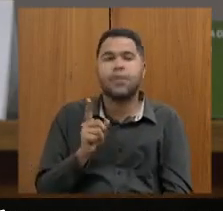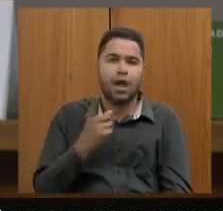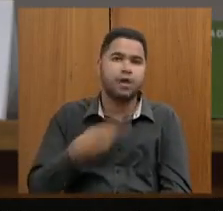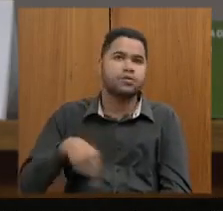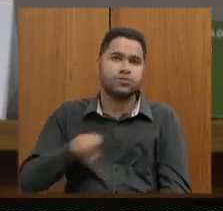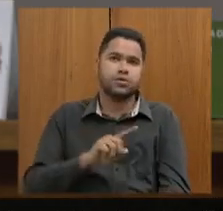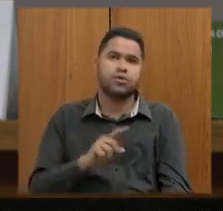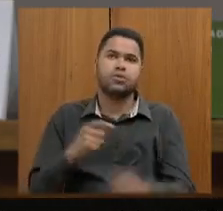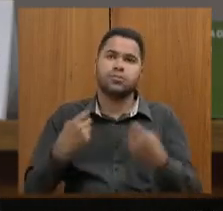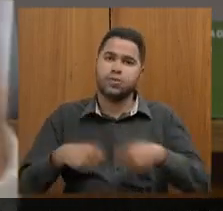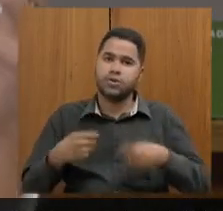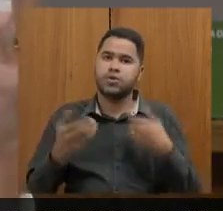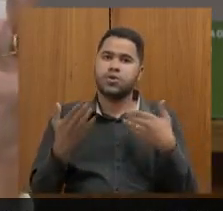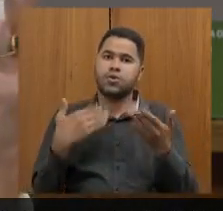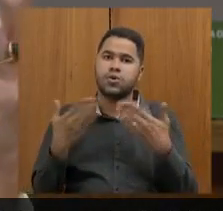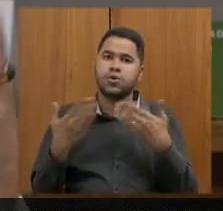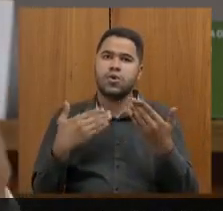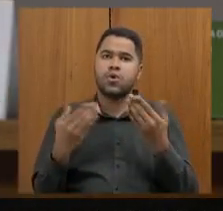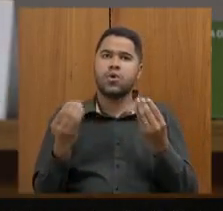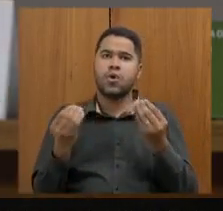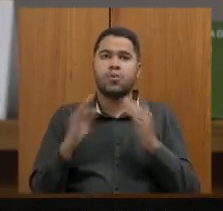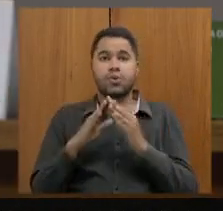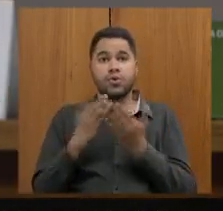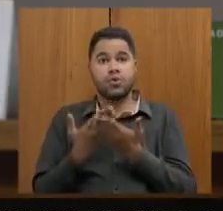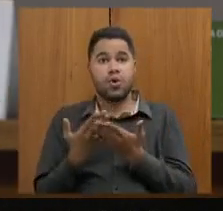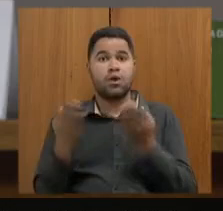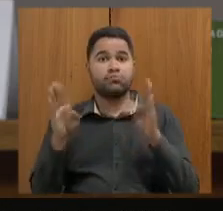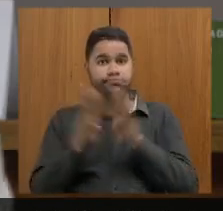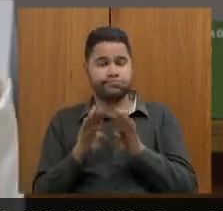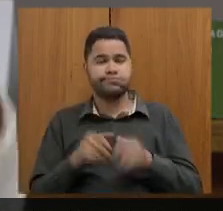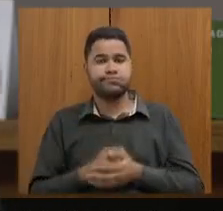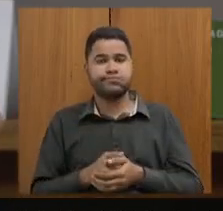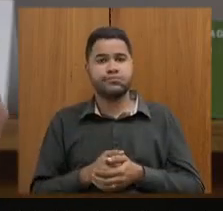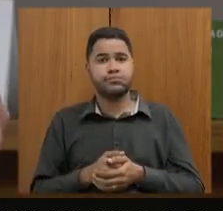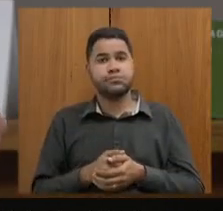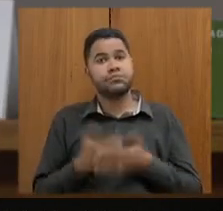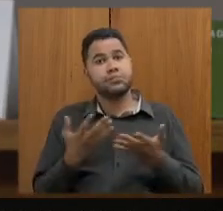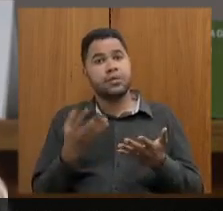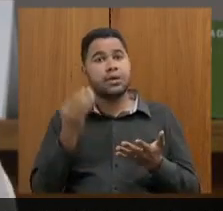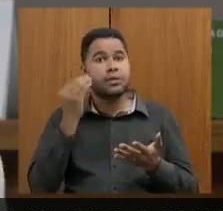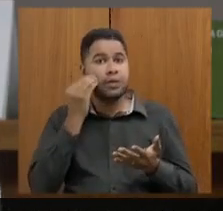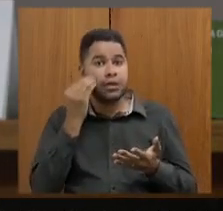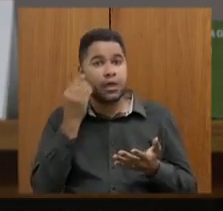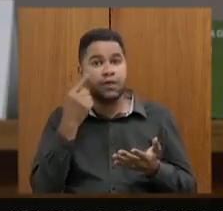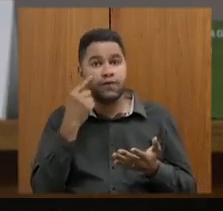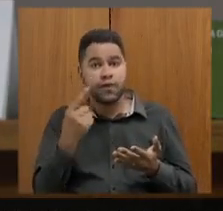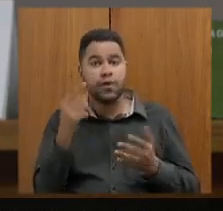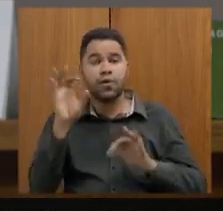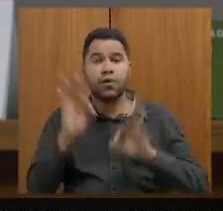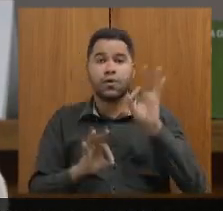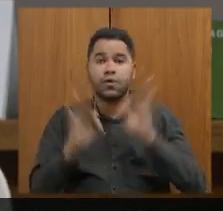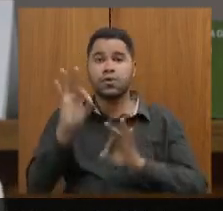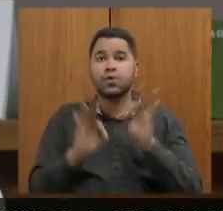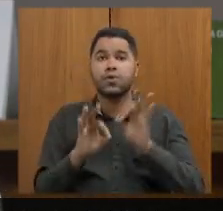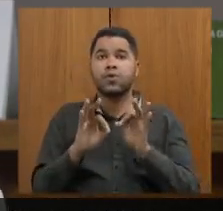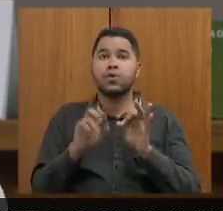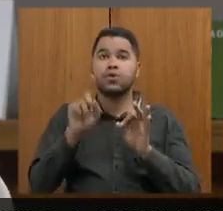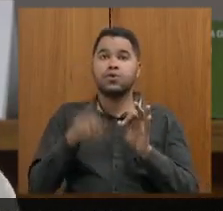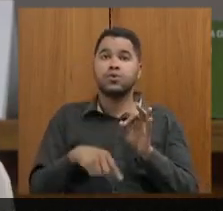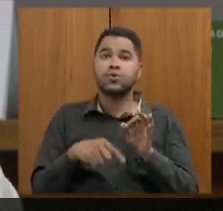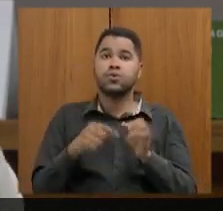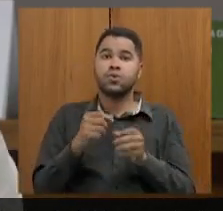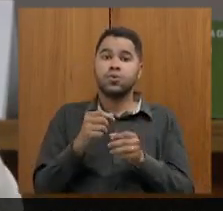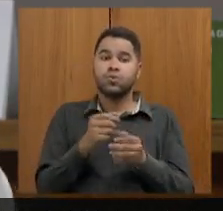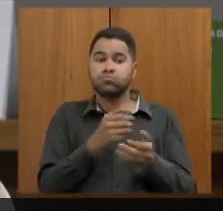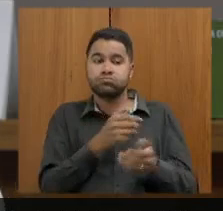precisamos falar sobre fechamento de escolas enquanto isso nós precisamos atentar para uma organização dos anos iniciais eficiente